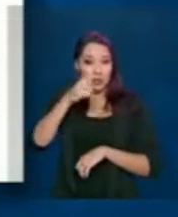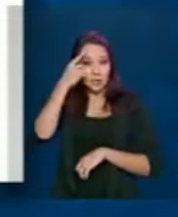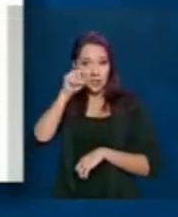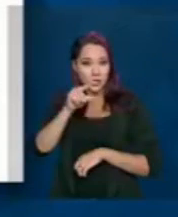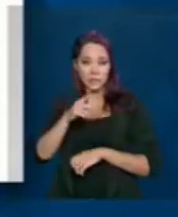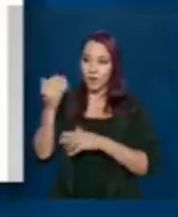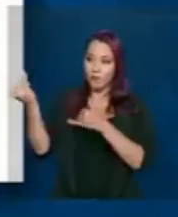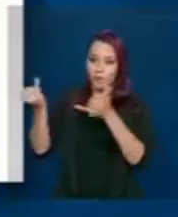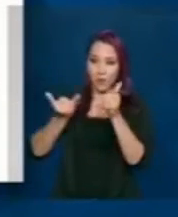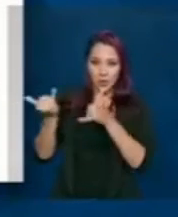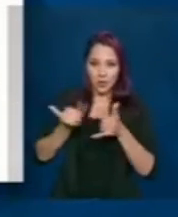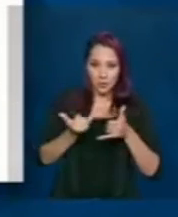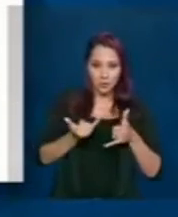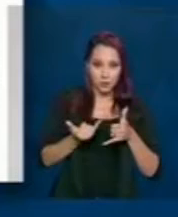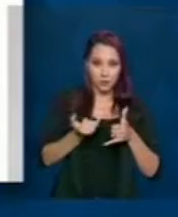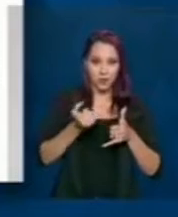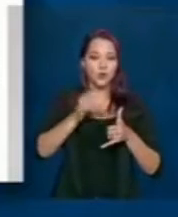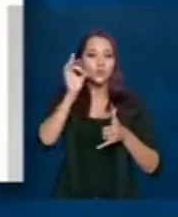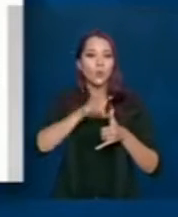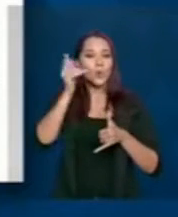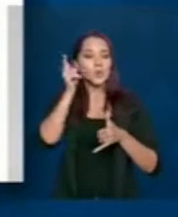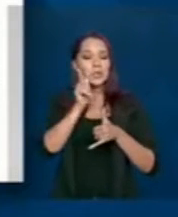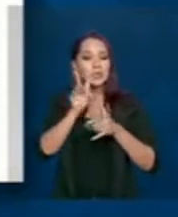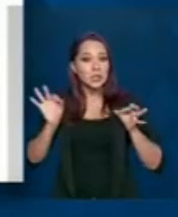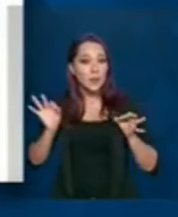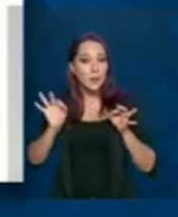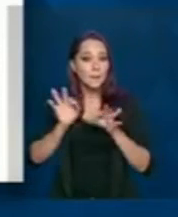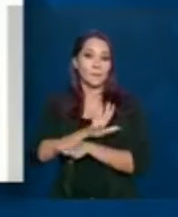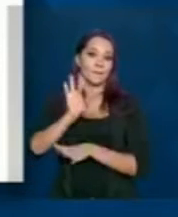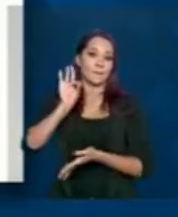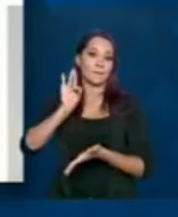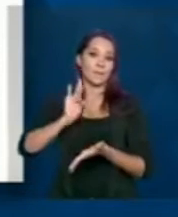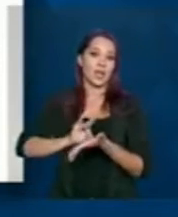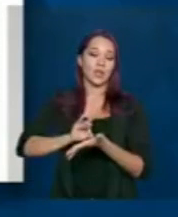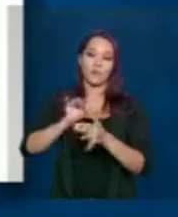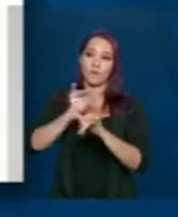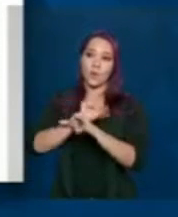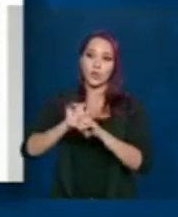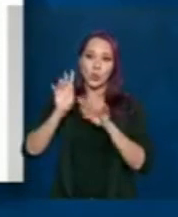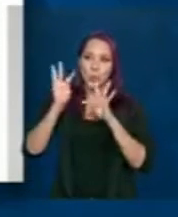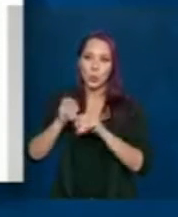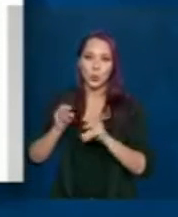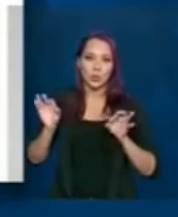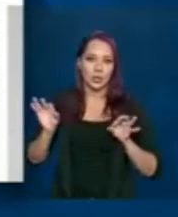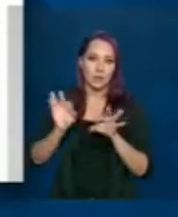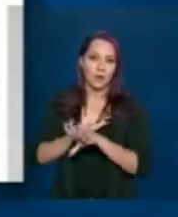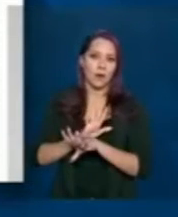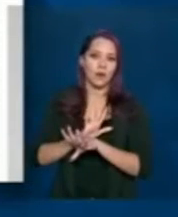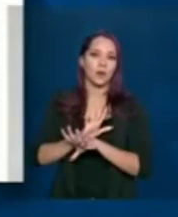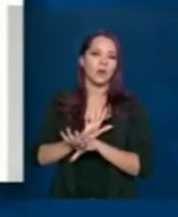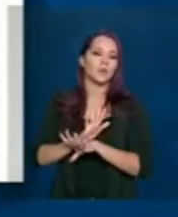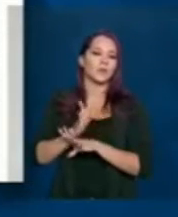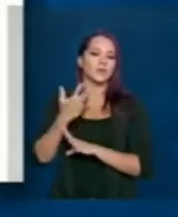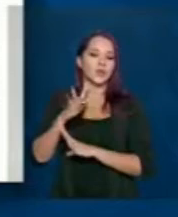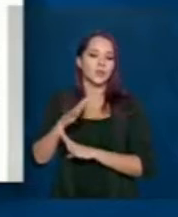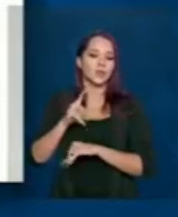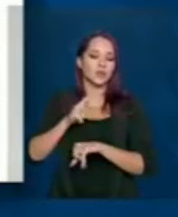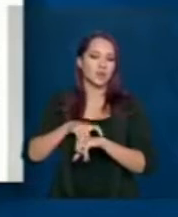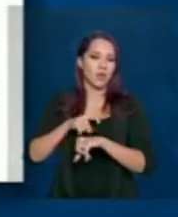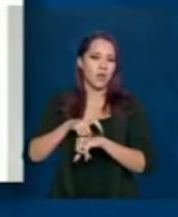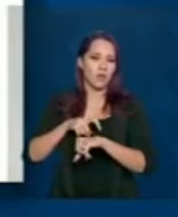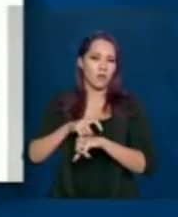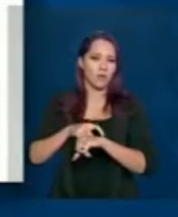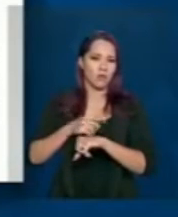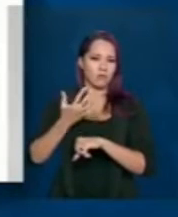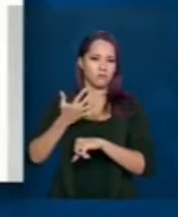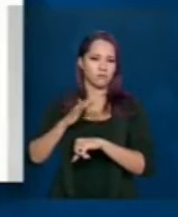chegada das informações, a gente só consegue fechar efetivamente um banco de dados do sistema de informação de mortalidade com um prazo de mais ou